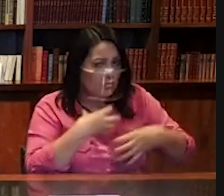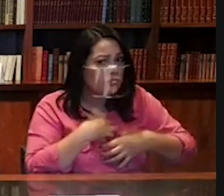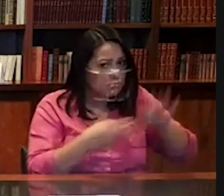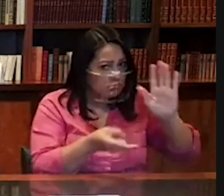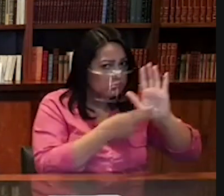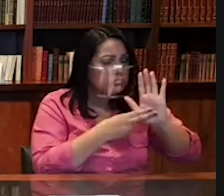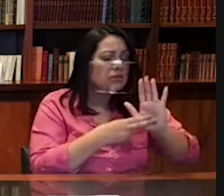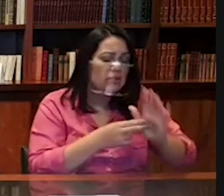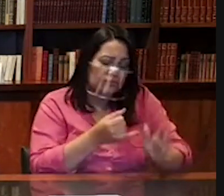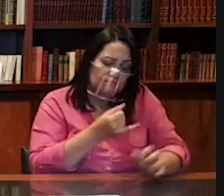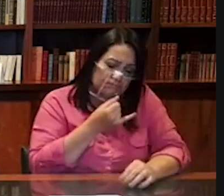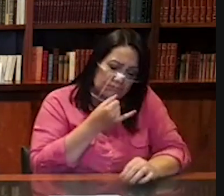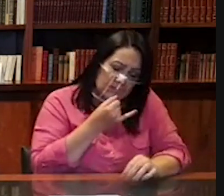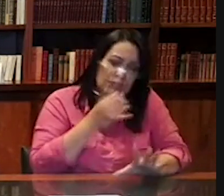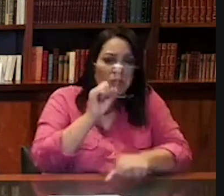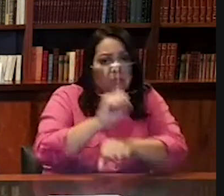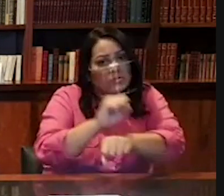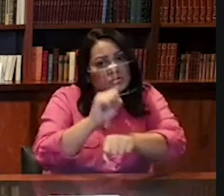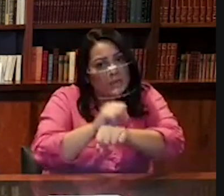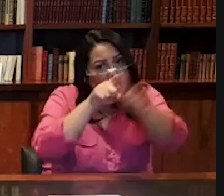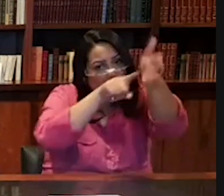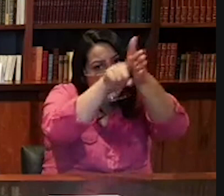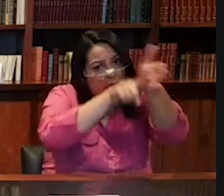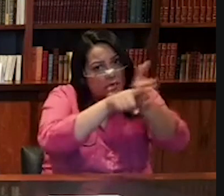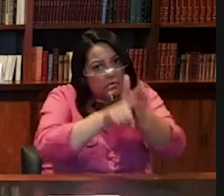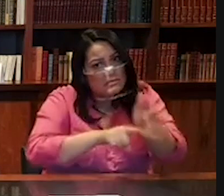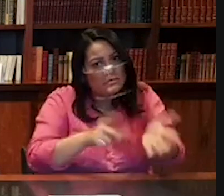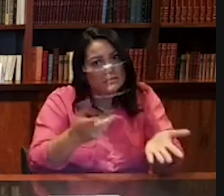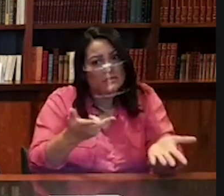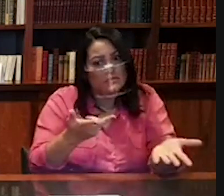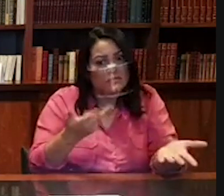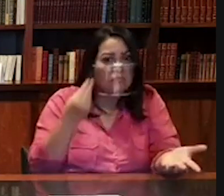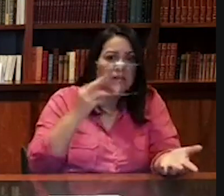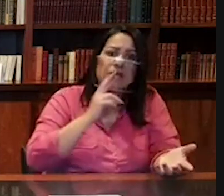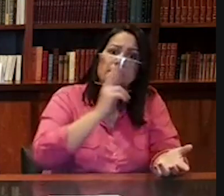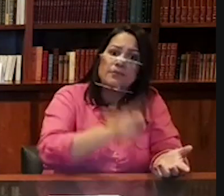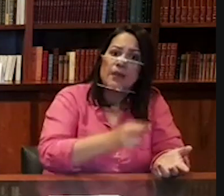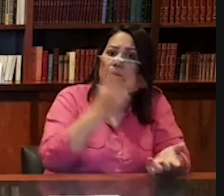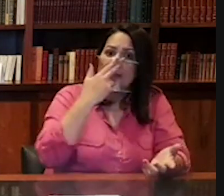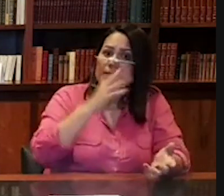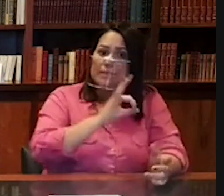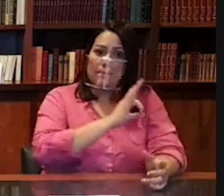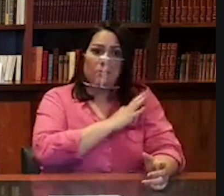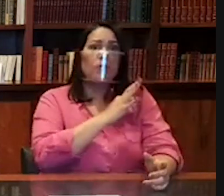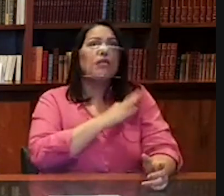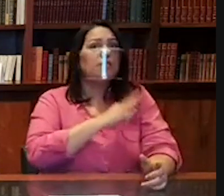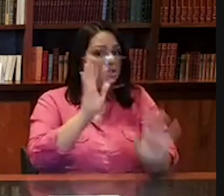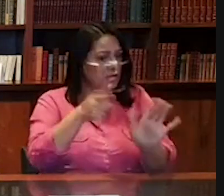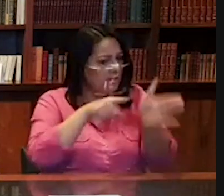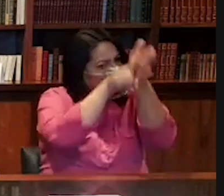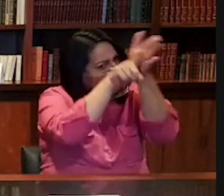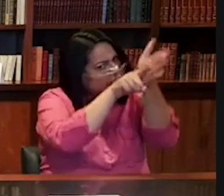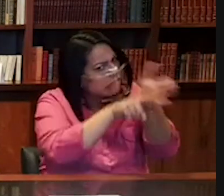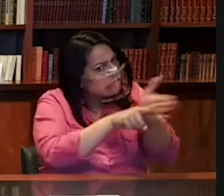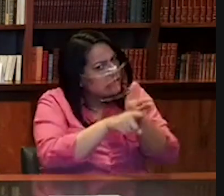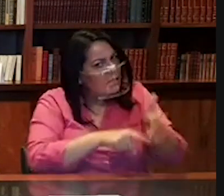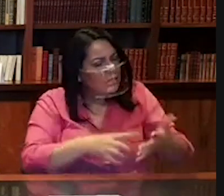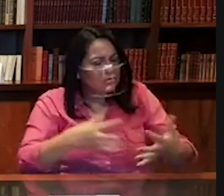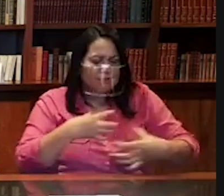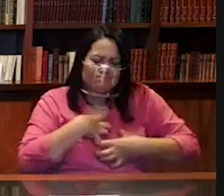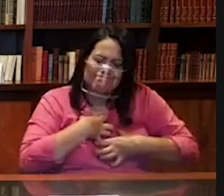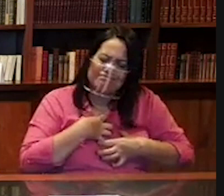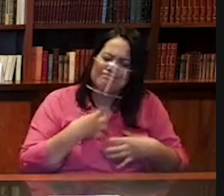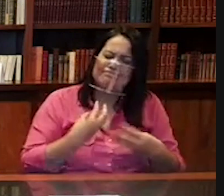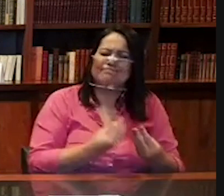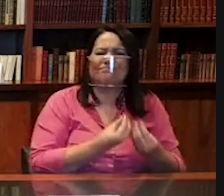temos que aguardar o resultado final, mas para mim parece, presidente, que o relatório da polícia é robusto, indignada de ter